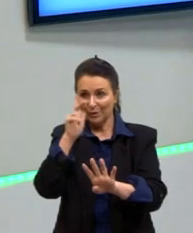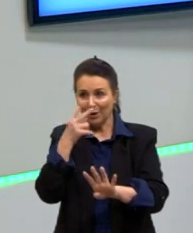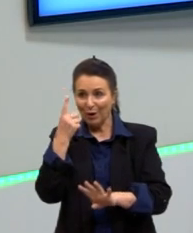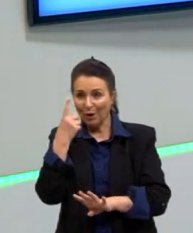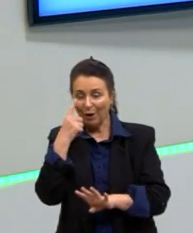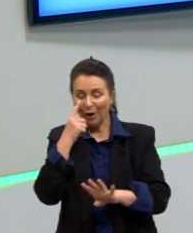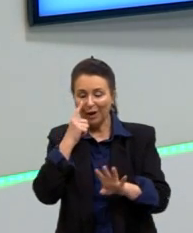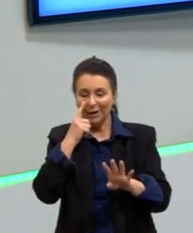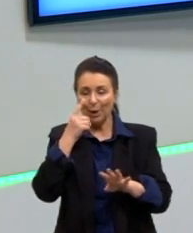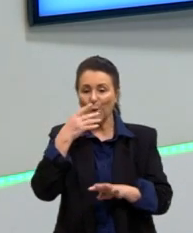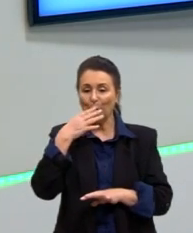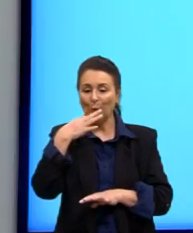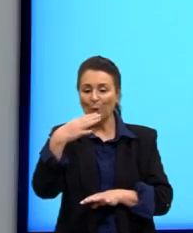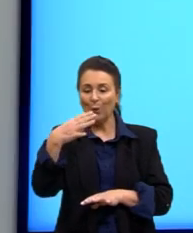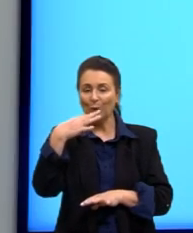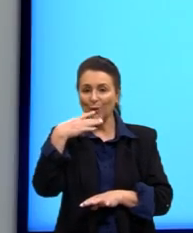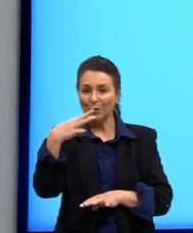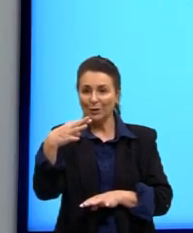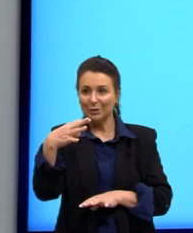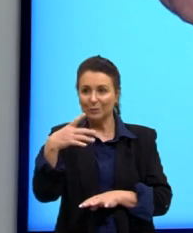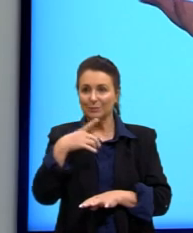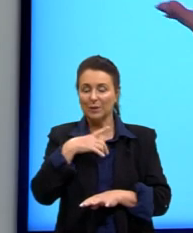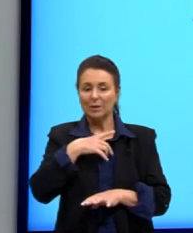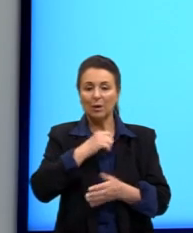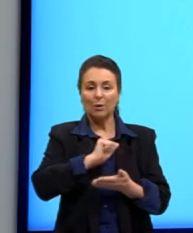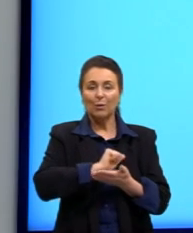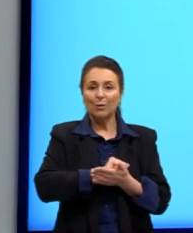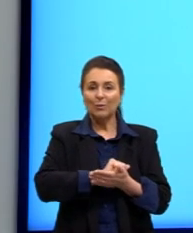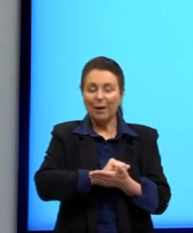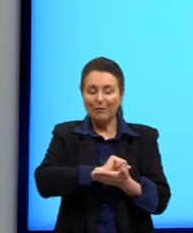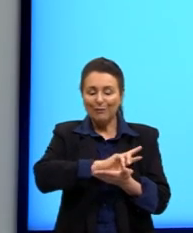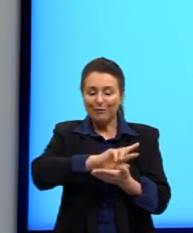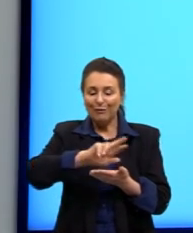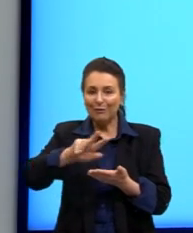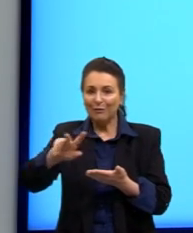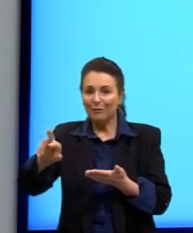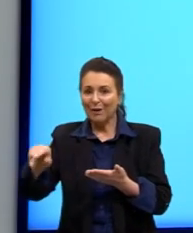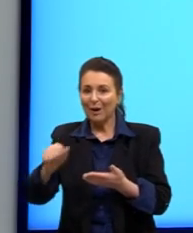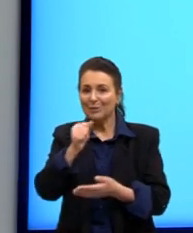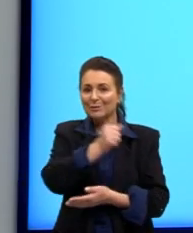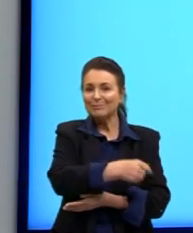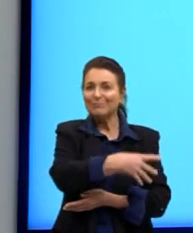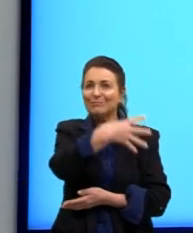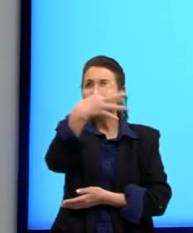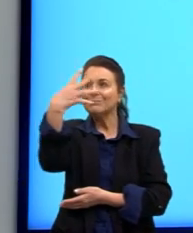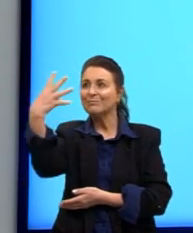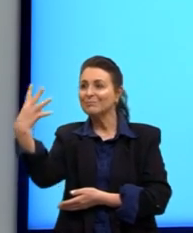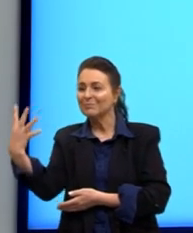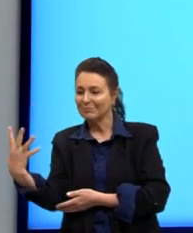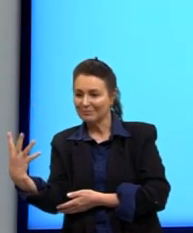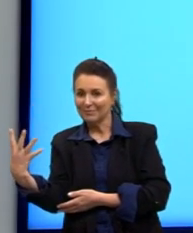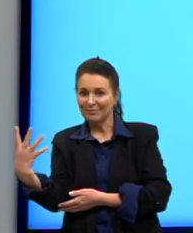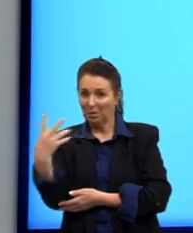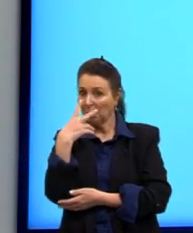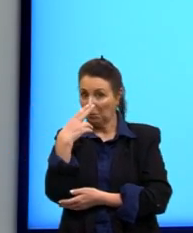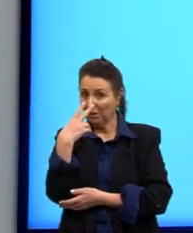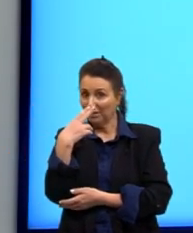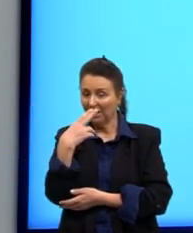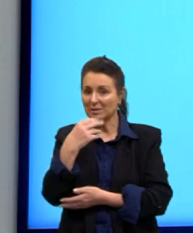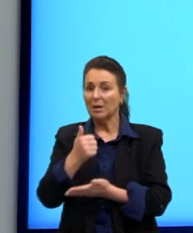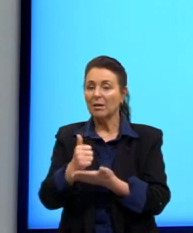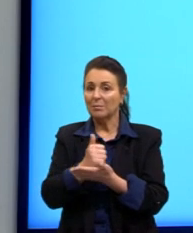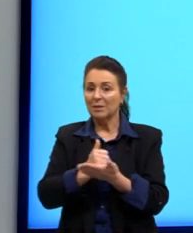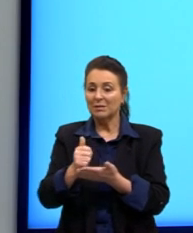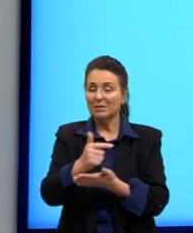as cores, né? Digamos, as cores do arco-íris, que a gente costuma dizer, né? São basicamente as